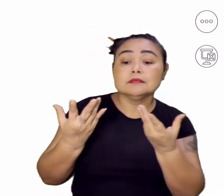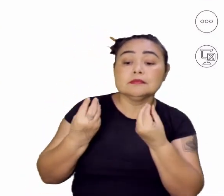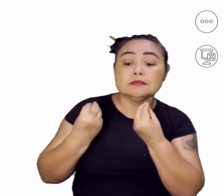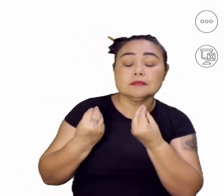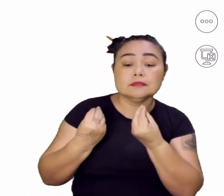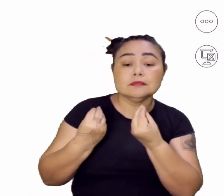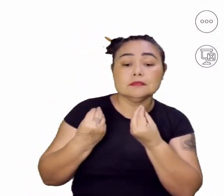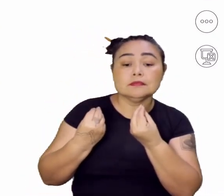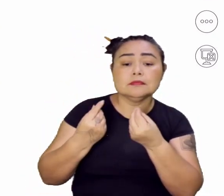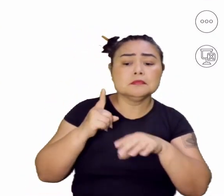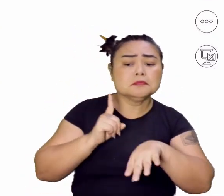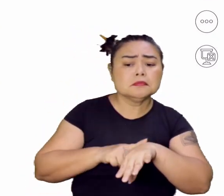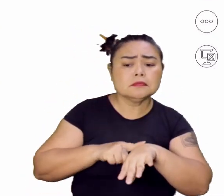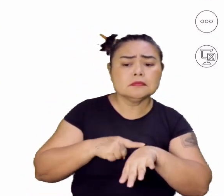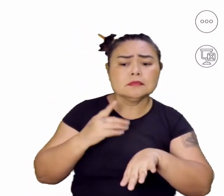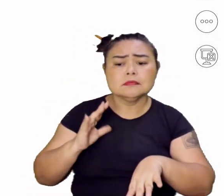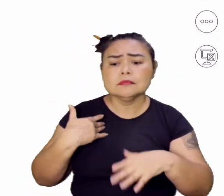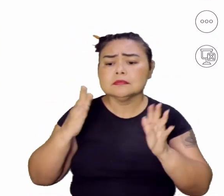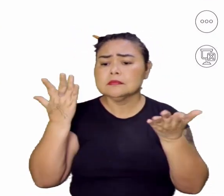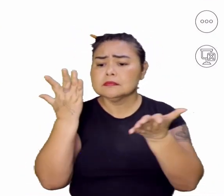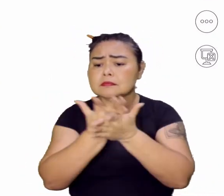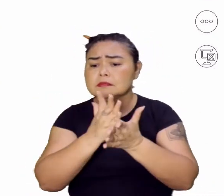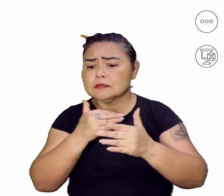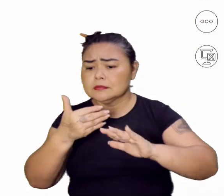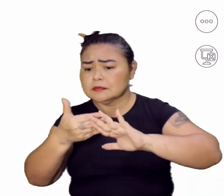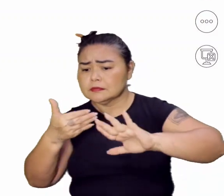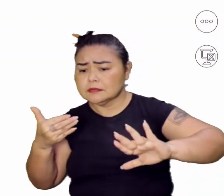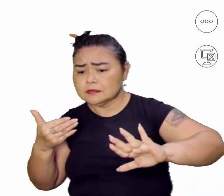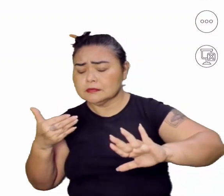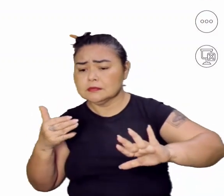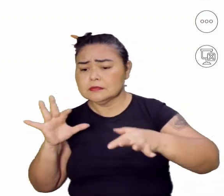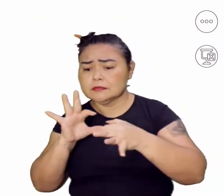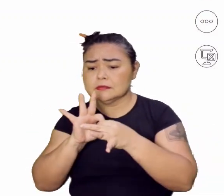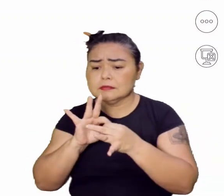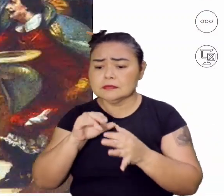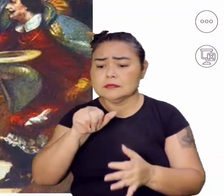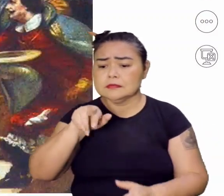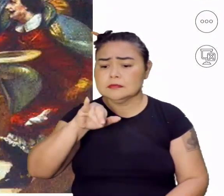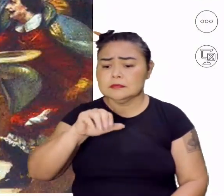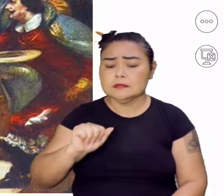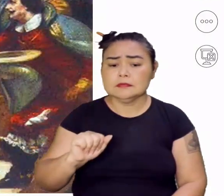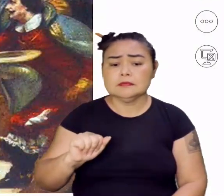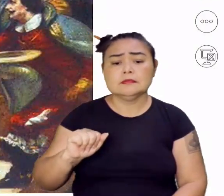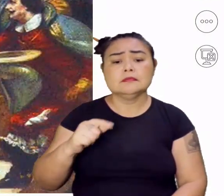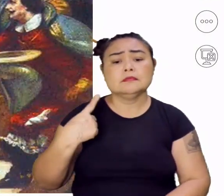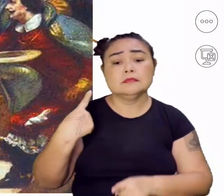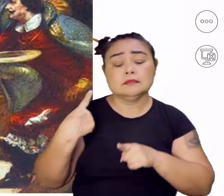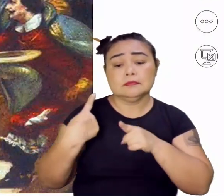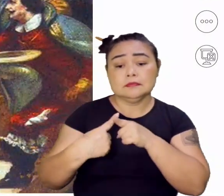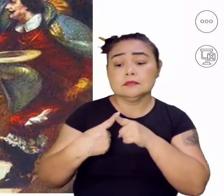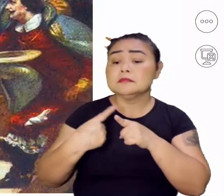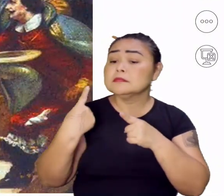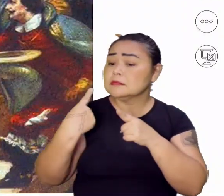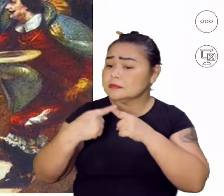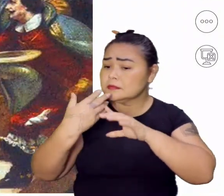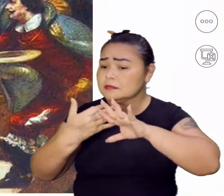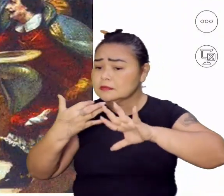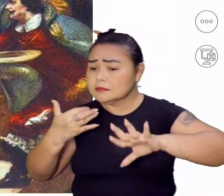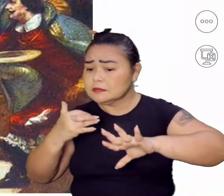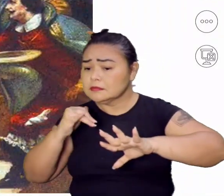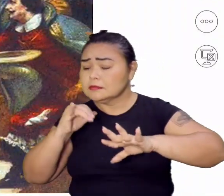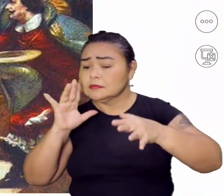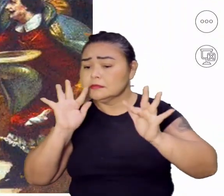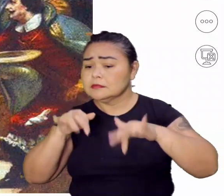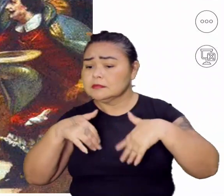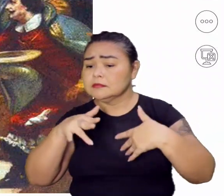Em que momento se dá o fim dessa União Ibérica? Por que nós temos o fim dessa União Ibérica? Nós temos